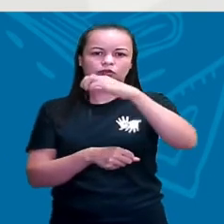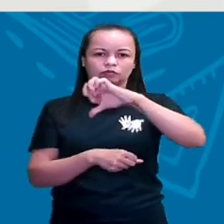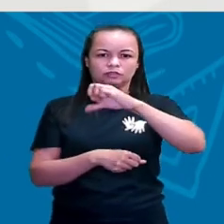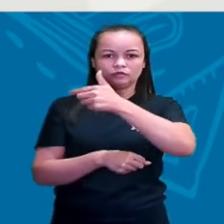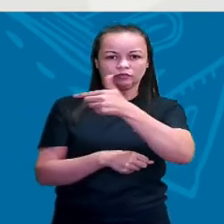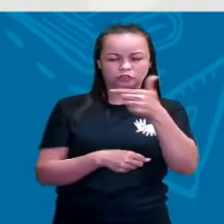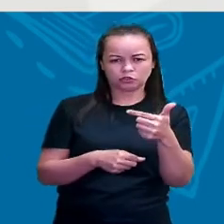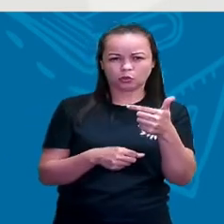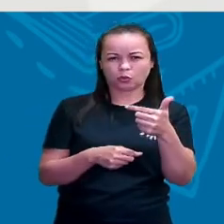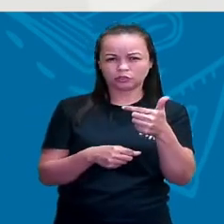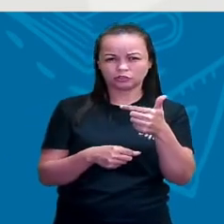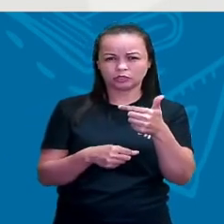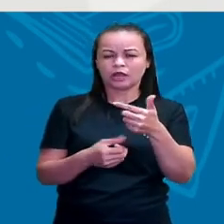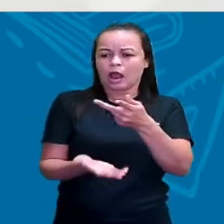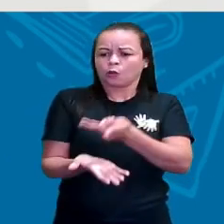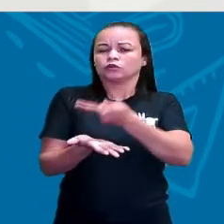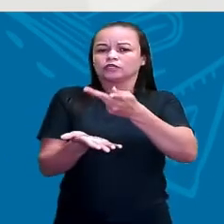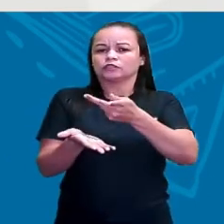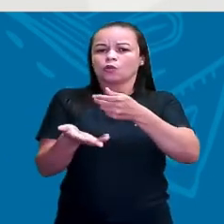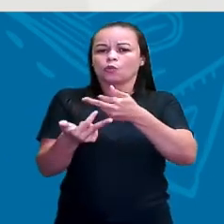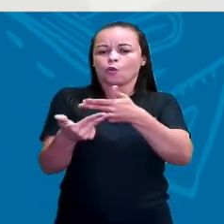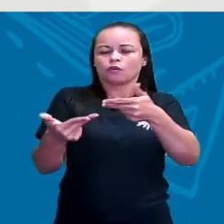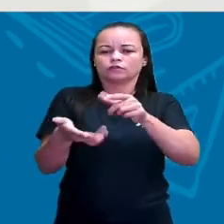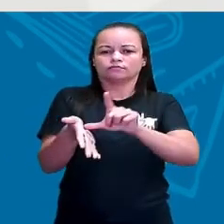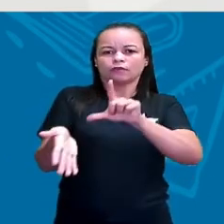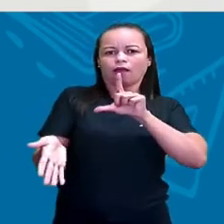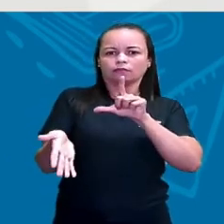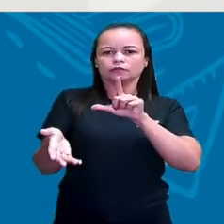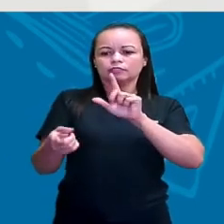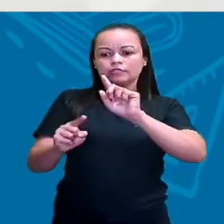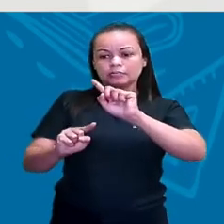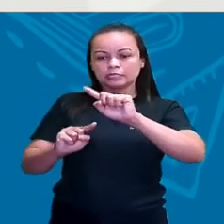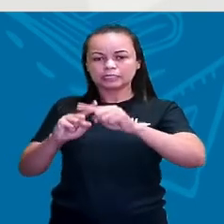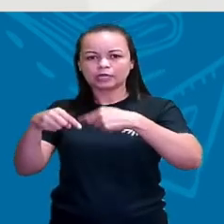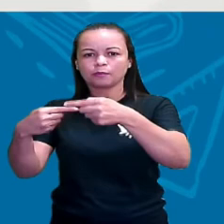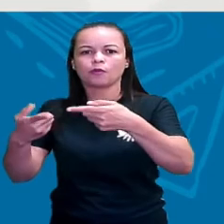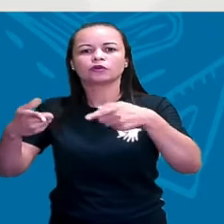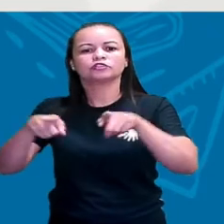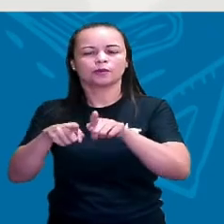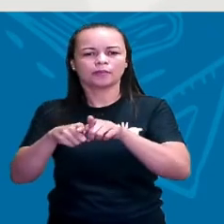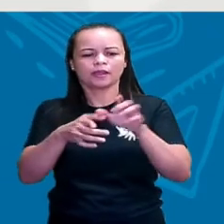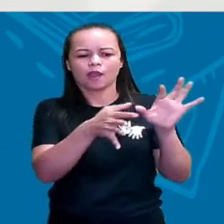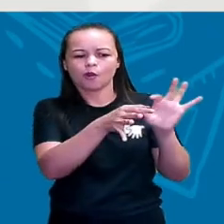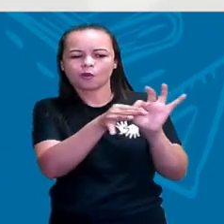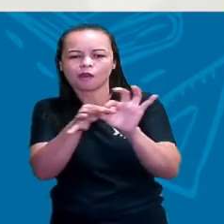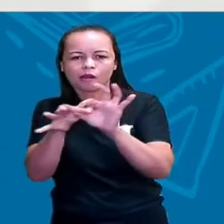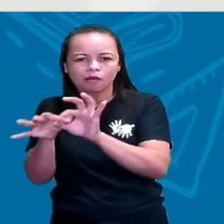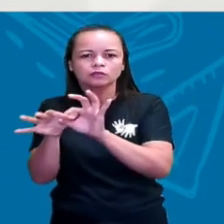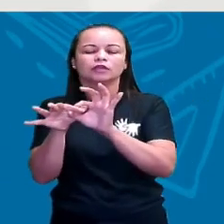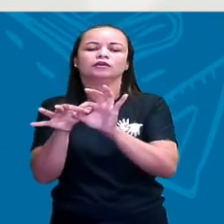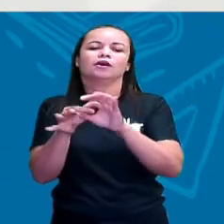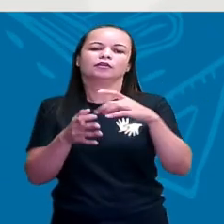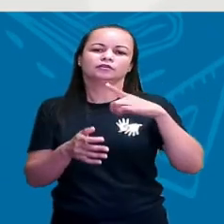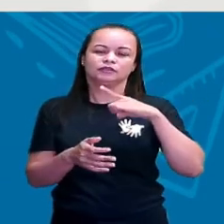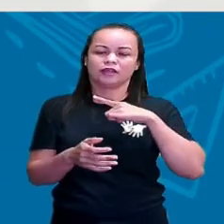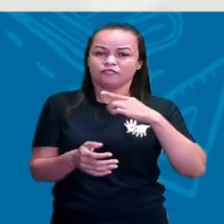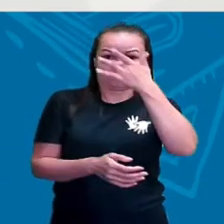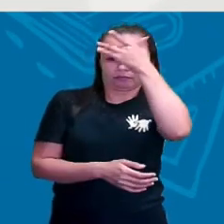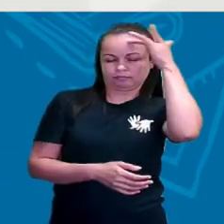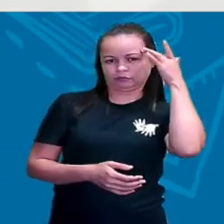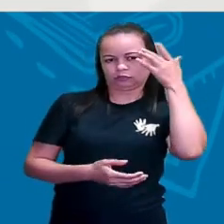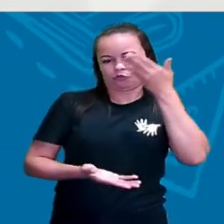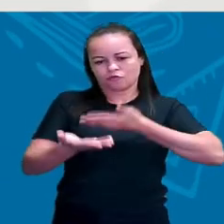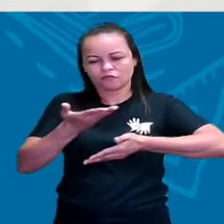posterior, depois daquele dia. Isso aí é o que a gente chama de contexto. Tiveram pessoas envolvidas da política,